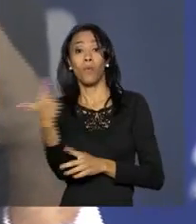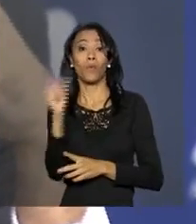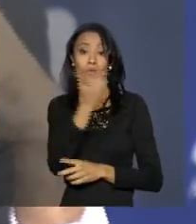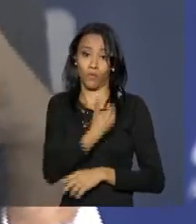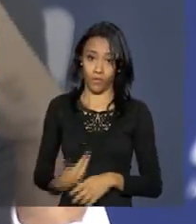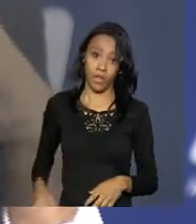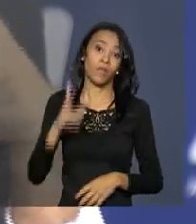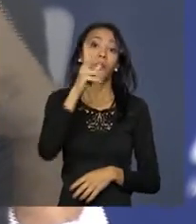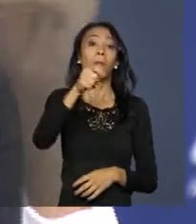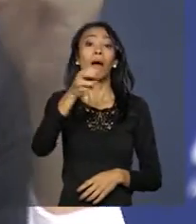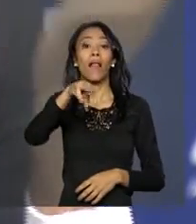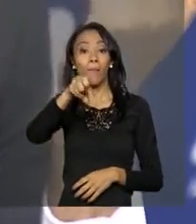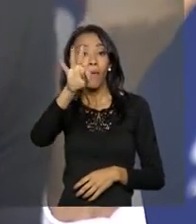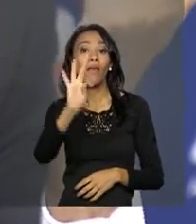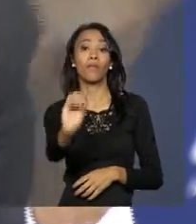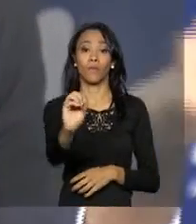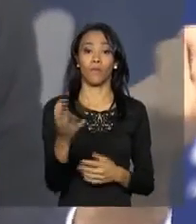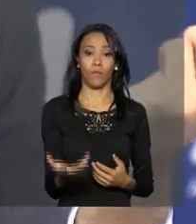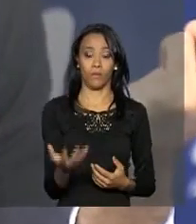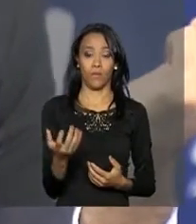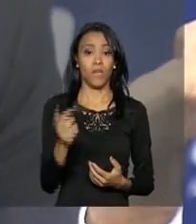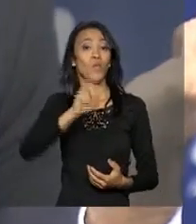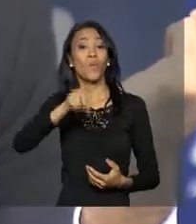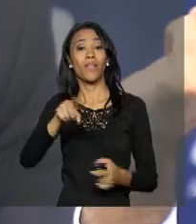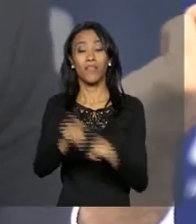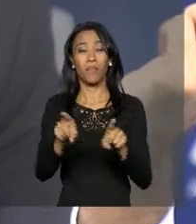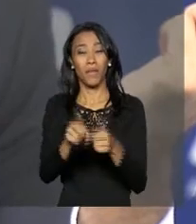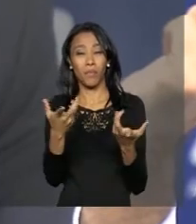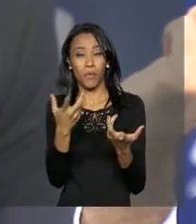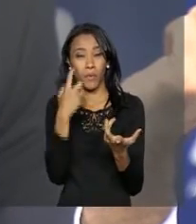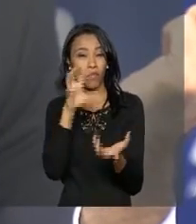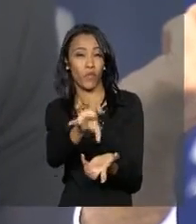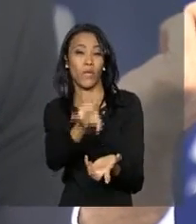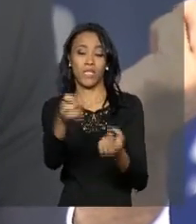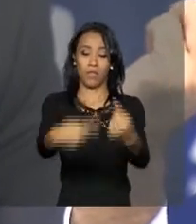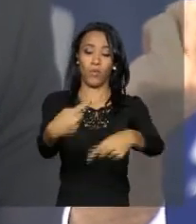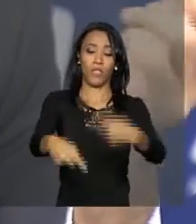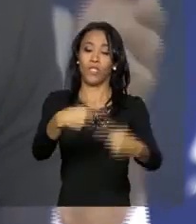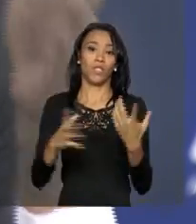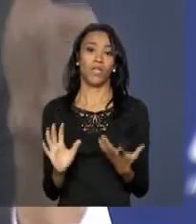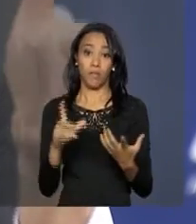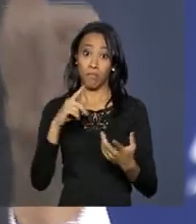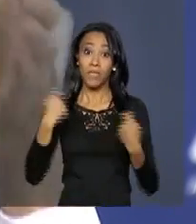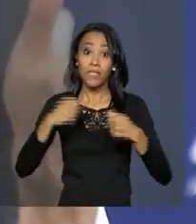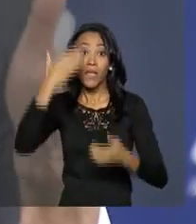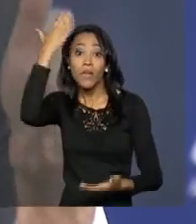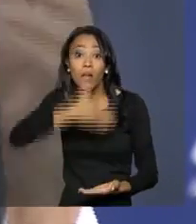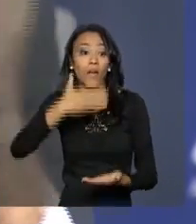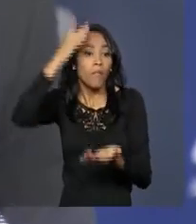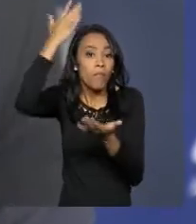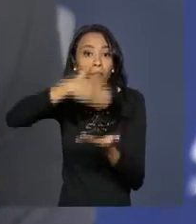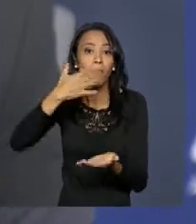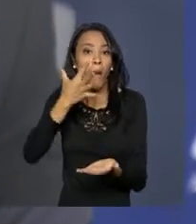que, portanto, não é removível, por conveniência política apenas, pelo parlamento. Eu tenho que ter um fato, um crime,